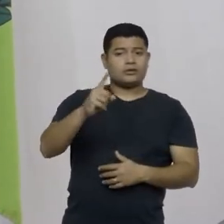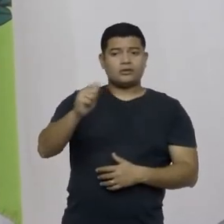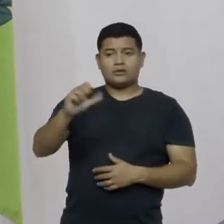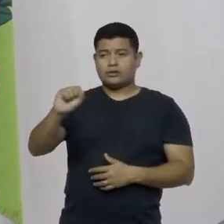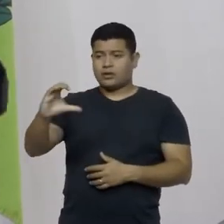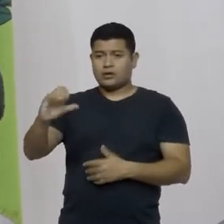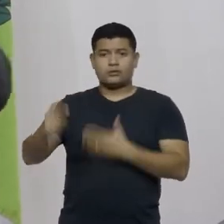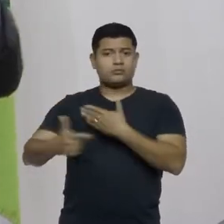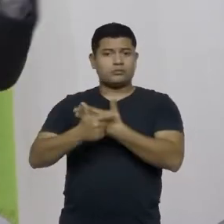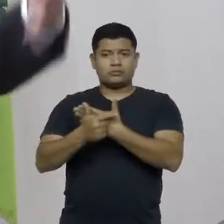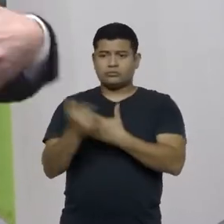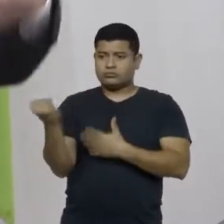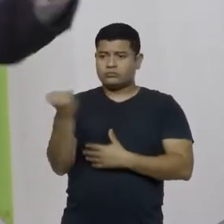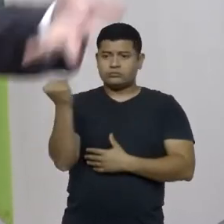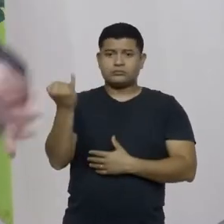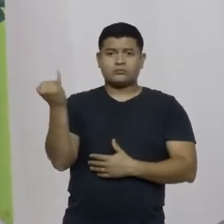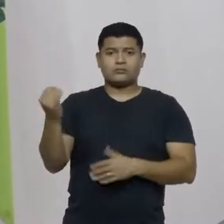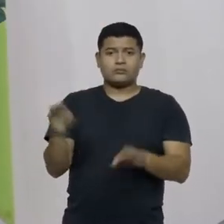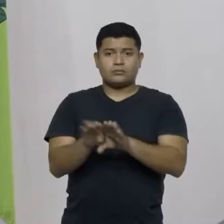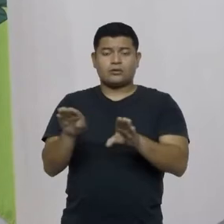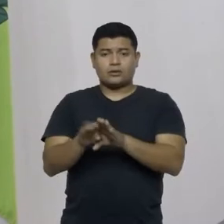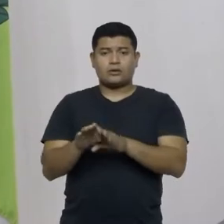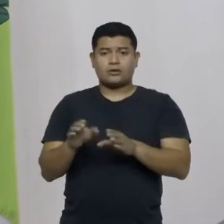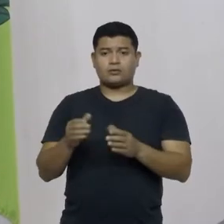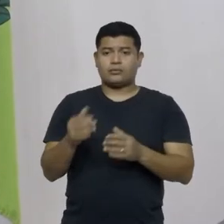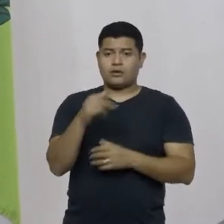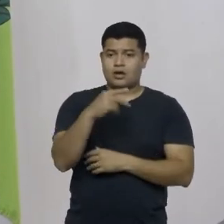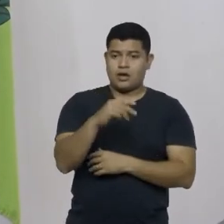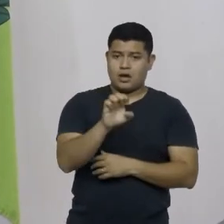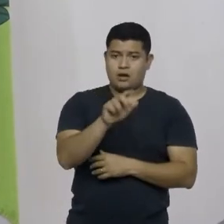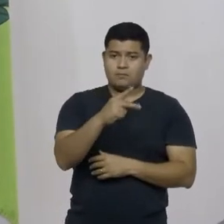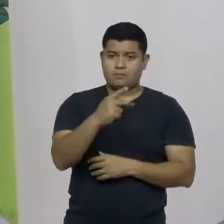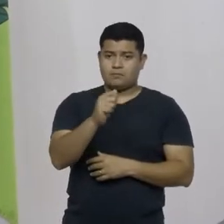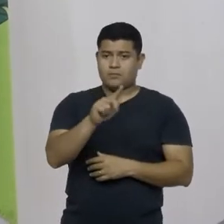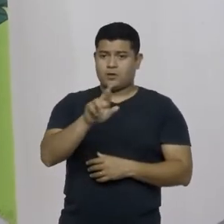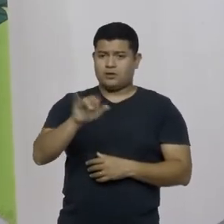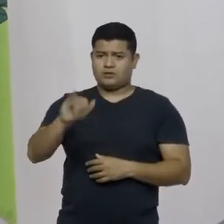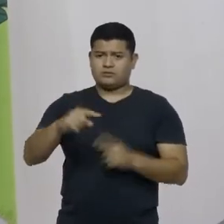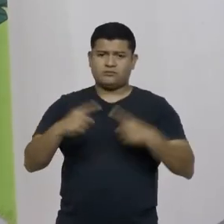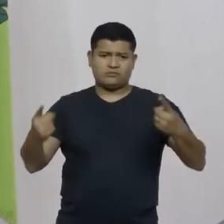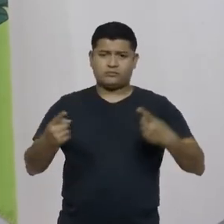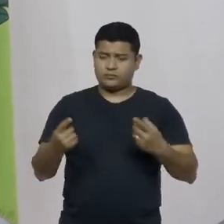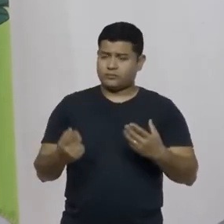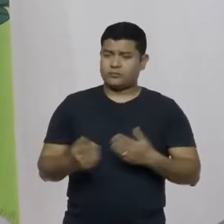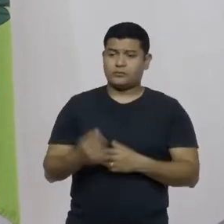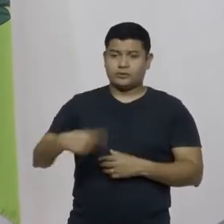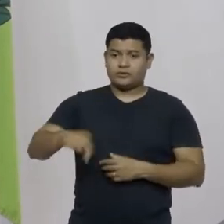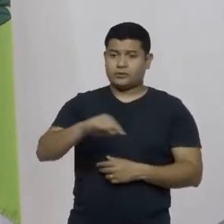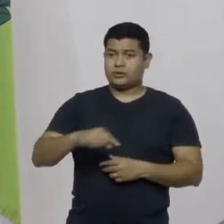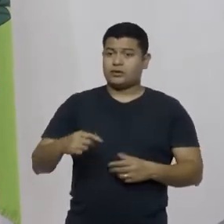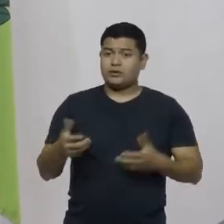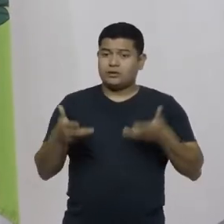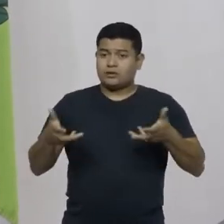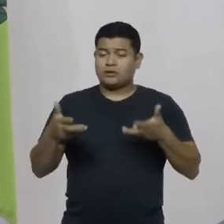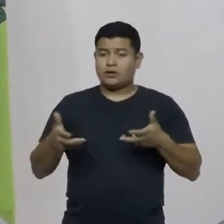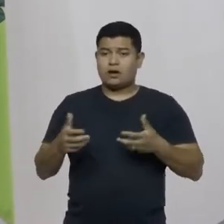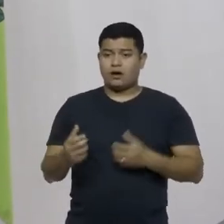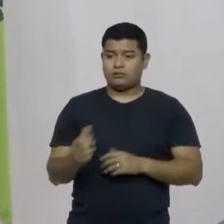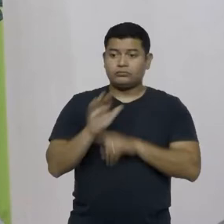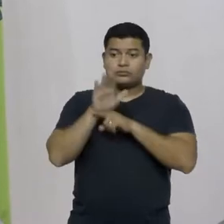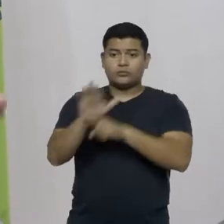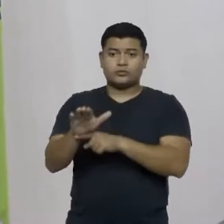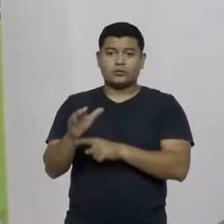do trabalho da extensão rural também da Ipagre enfim se a gente quer fortalecer de fato a